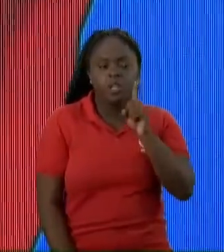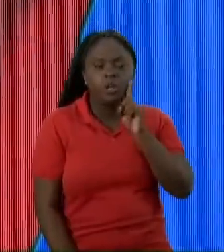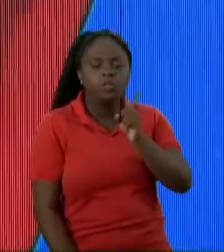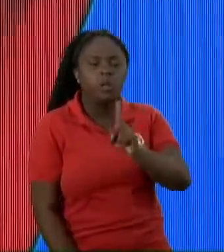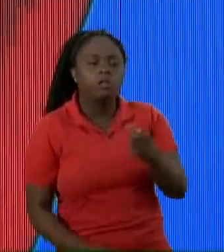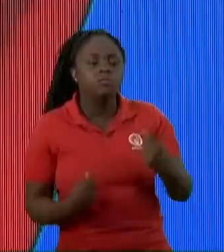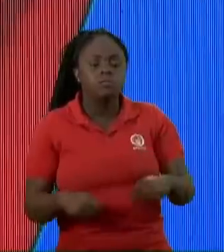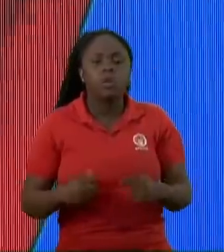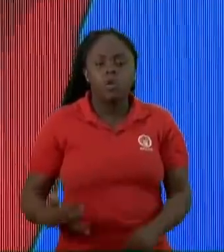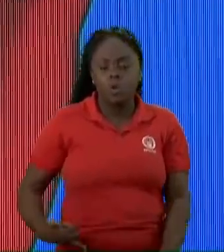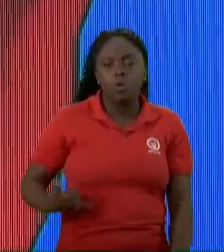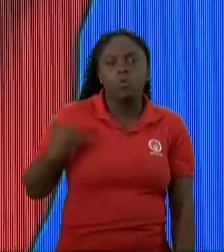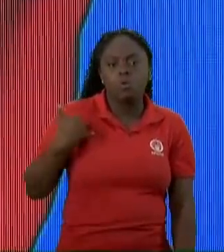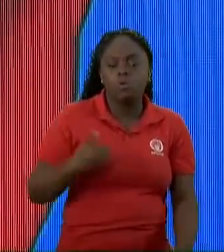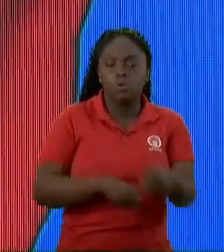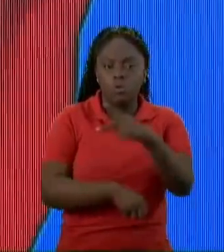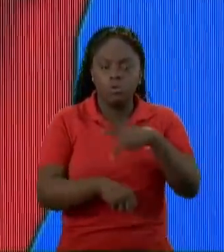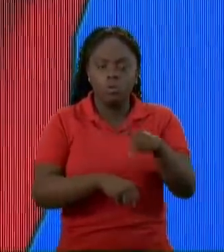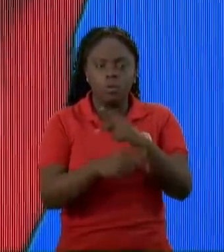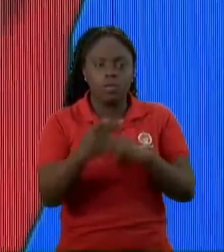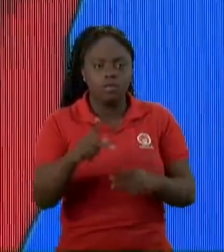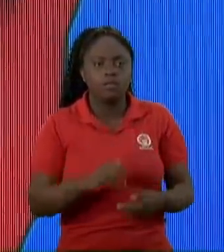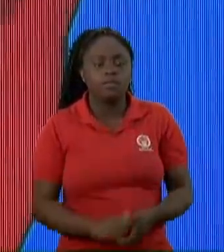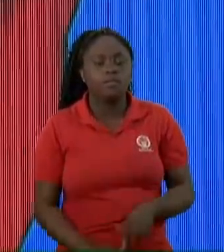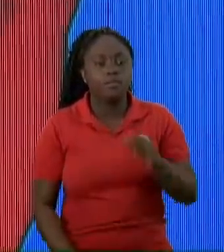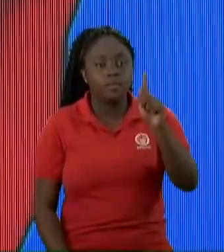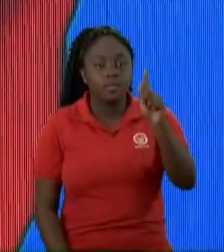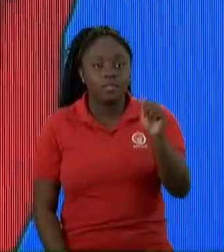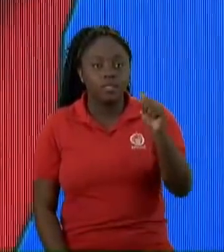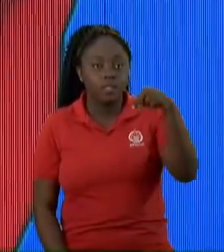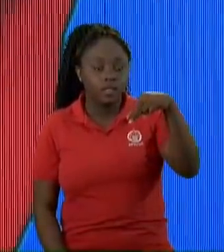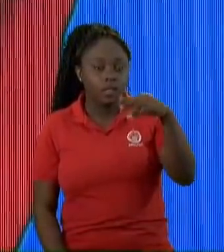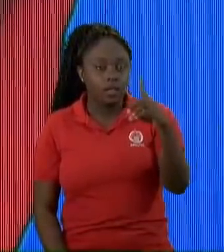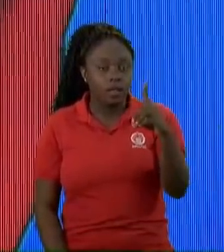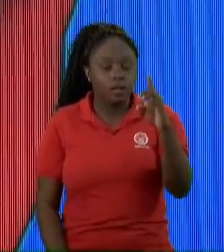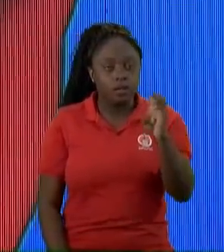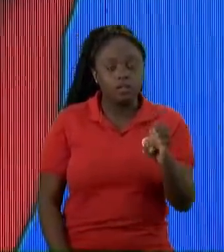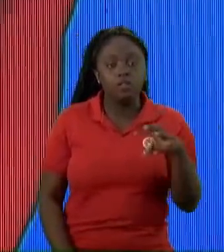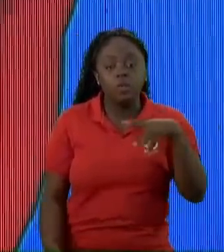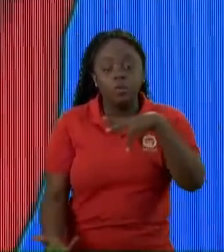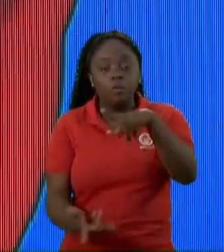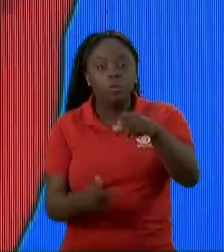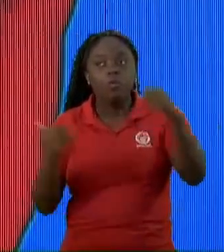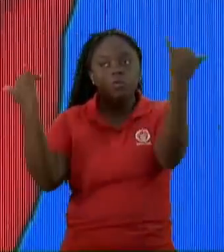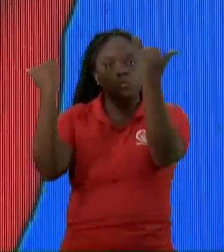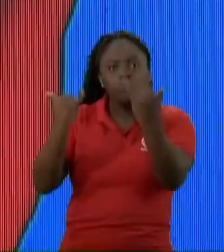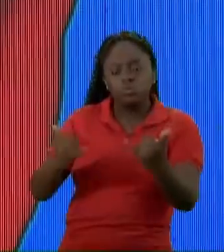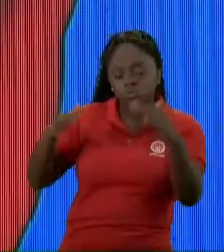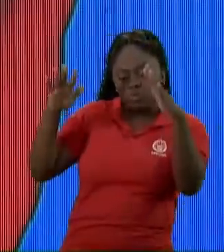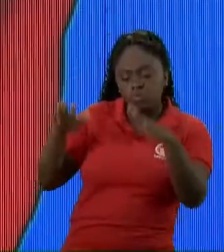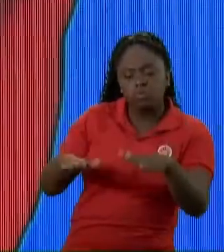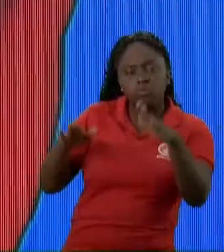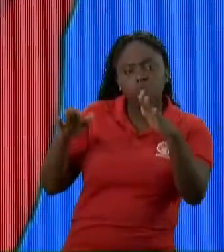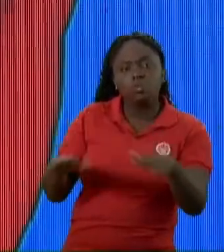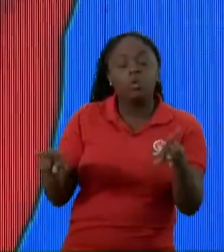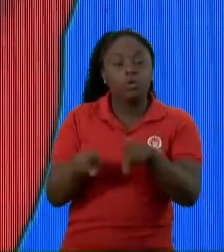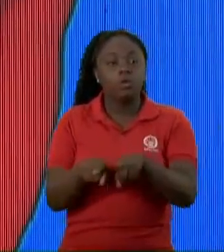que ter orgulho Da nação deles Gandhi é idolatrado No mundo inteiro Martin Luther King Jr